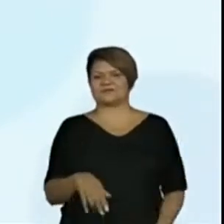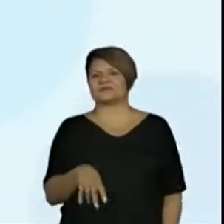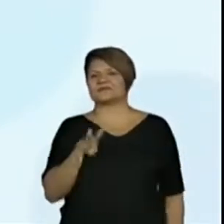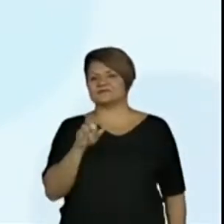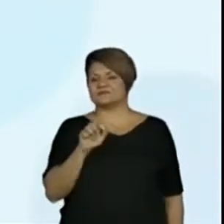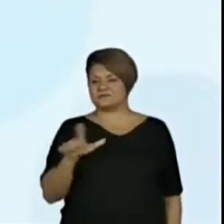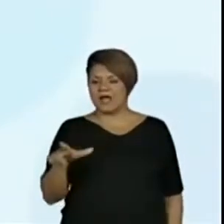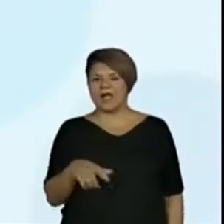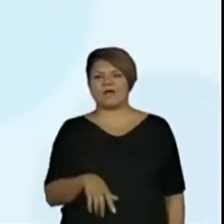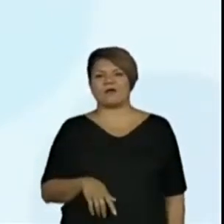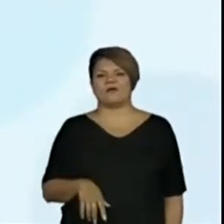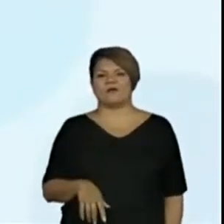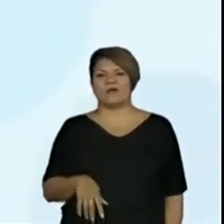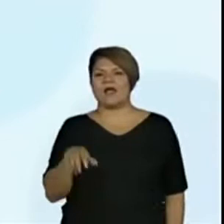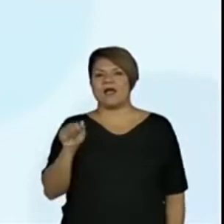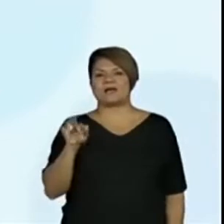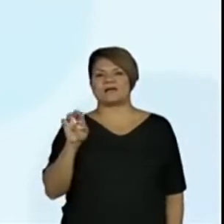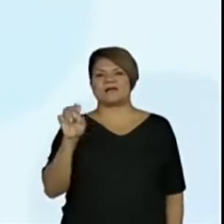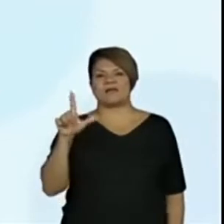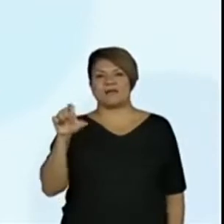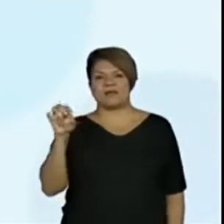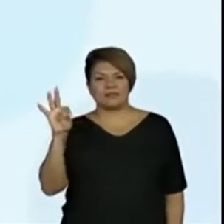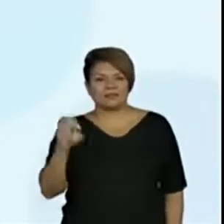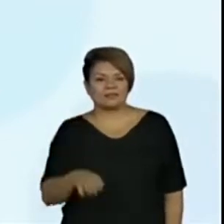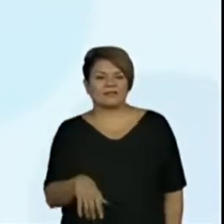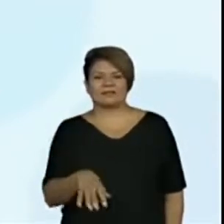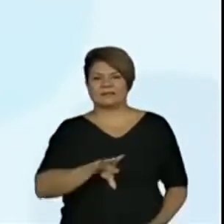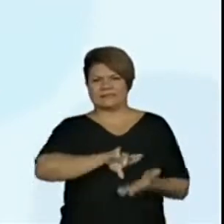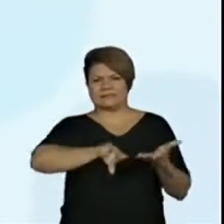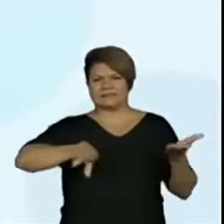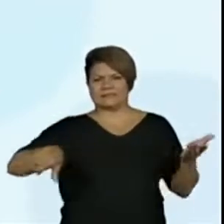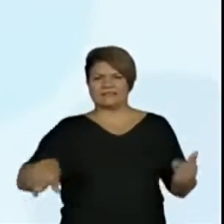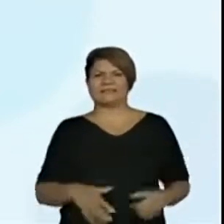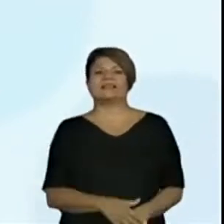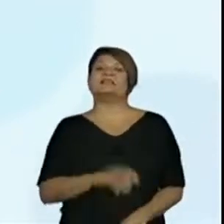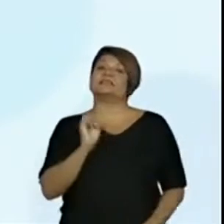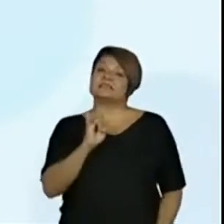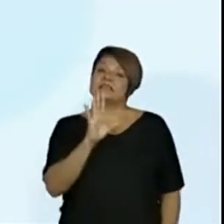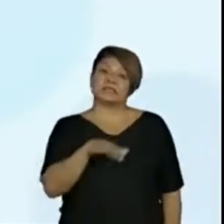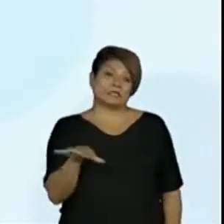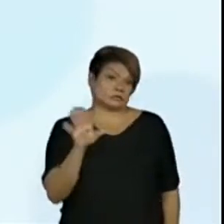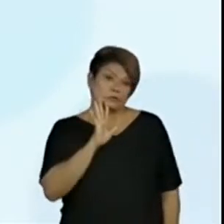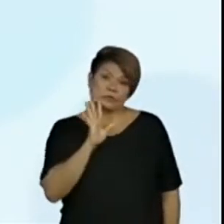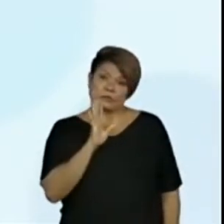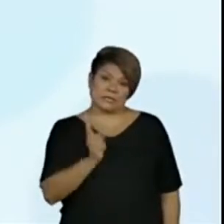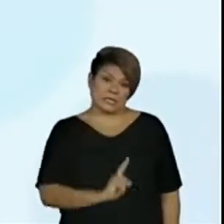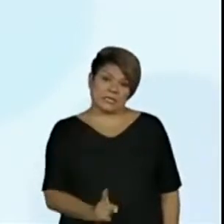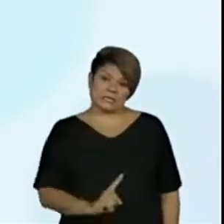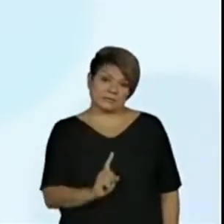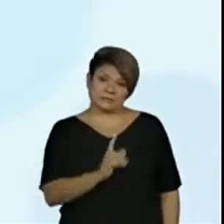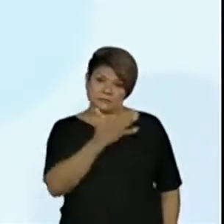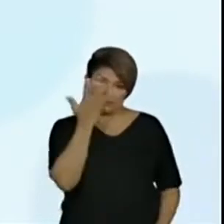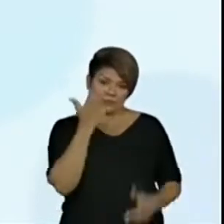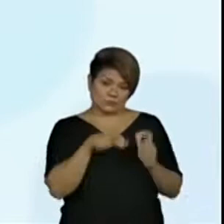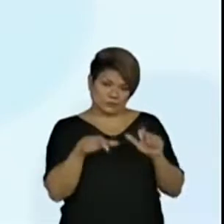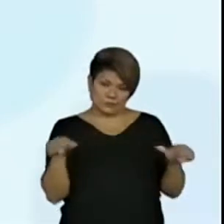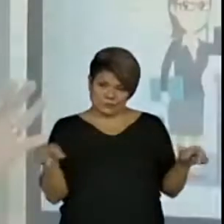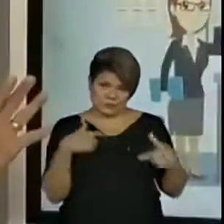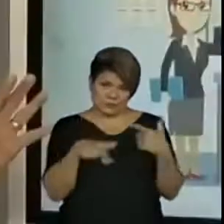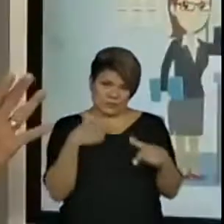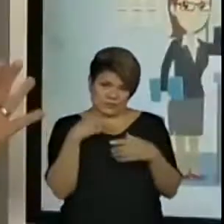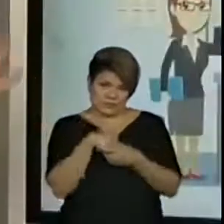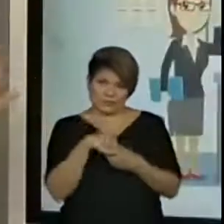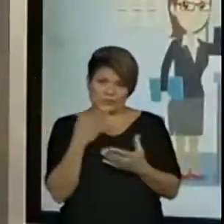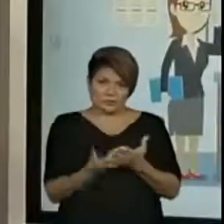Muito bem. Então, se as crianças não conhecem as pessoas que trabalham na escola, professora, não tem